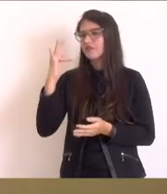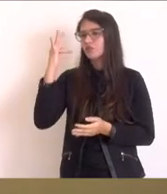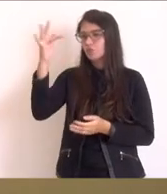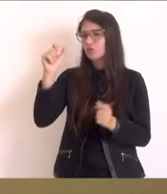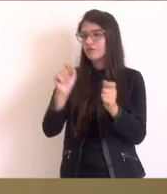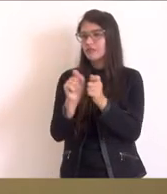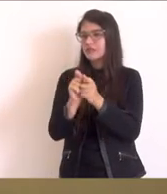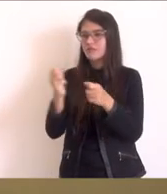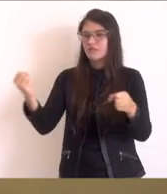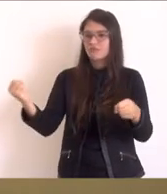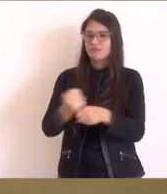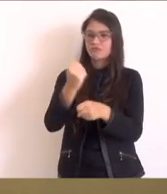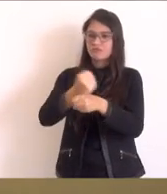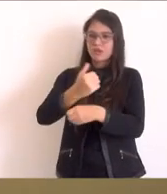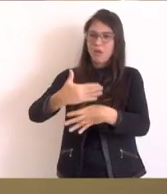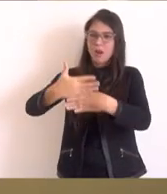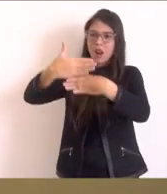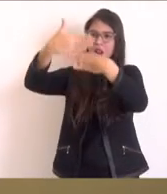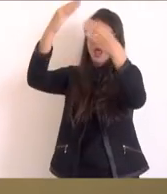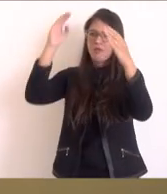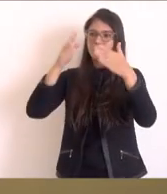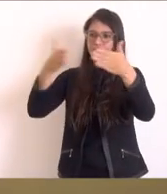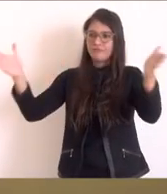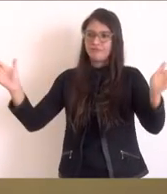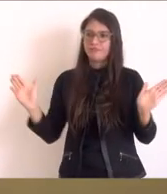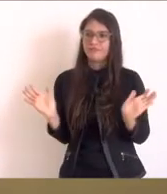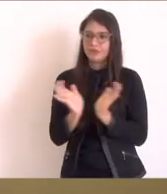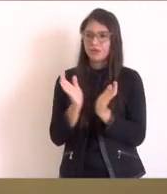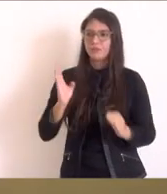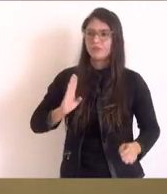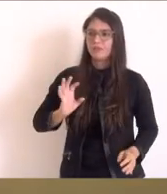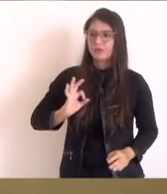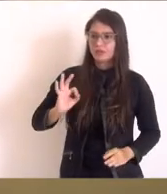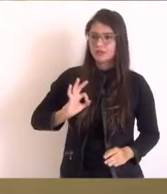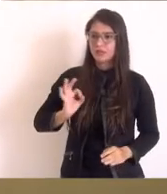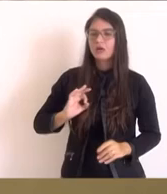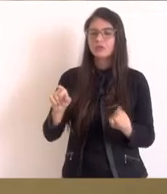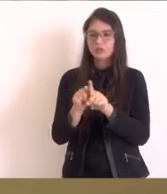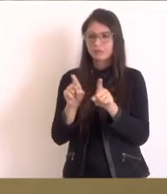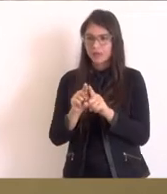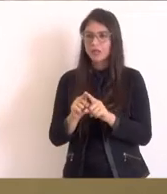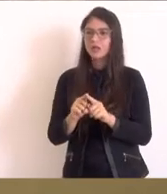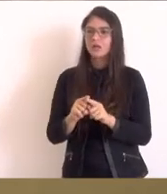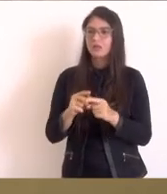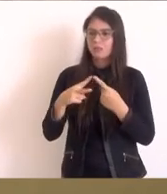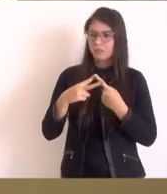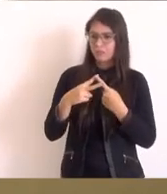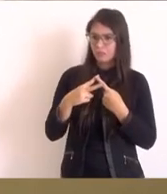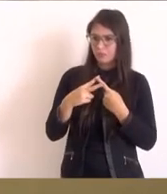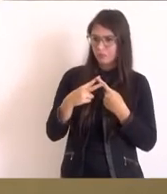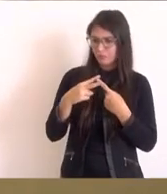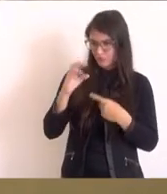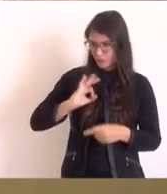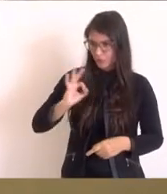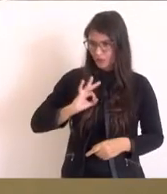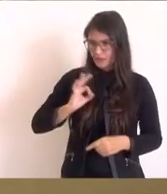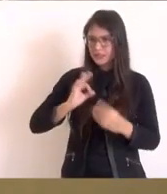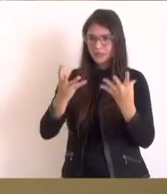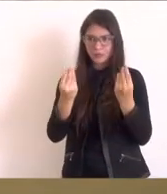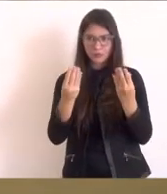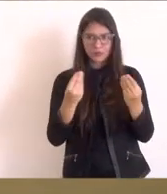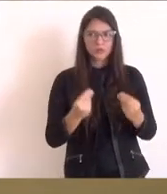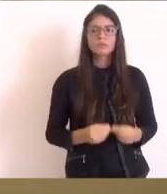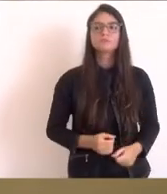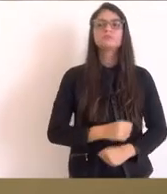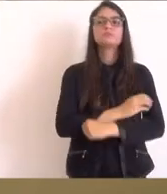janeiro, possa reforçar ao longo da rodovia, que é jurisdição federal, mas reforçar nas entradas e saídas o